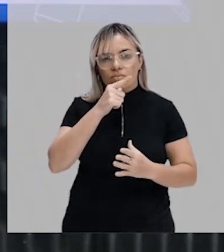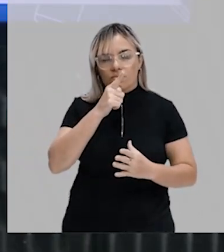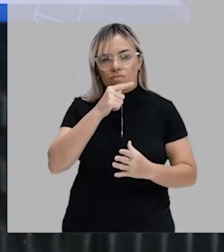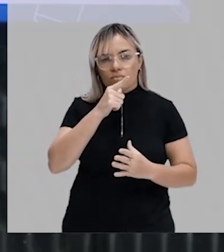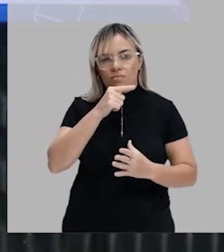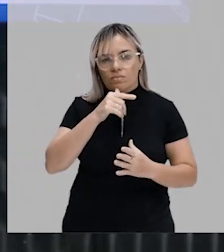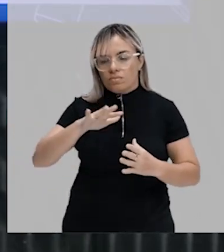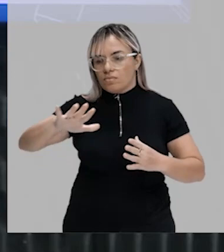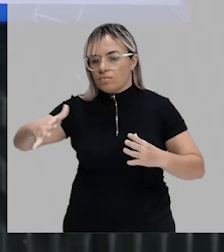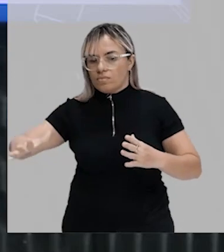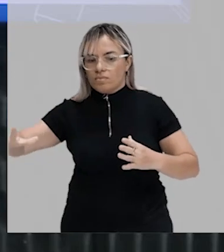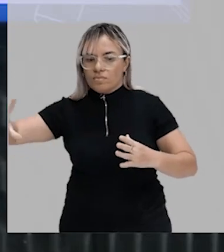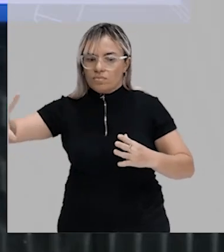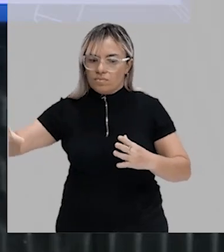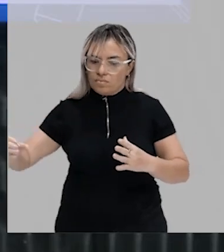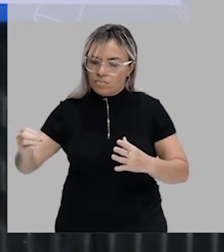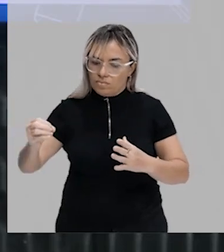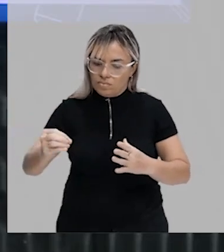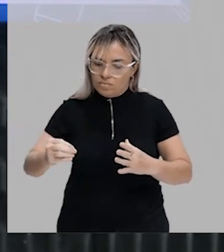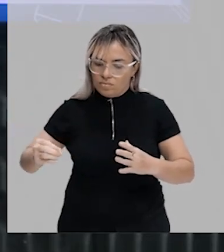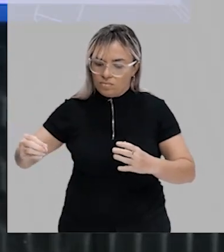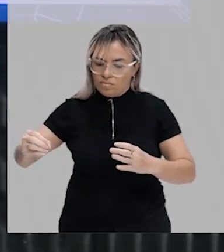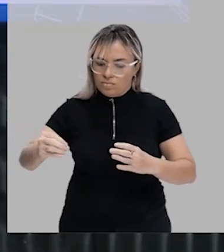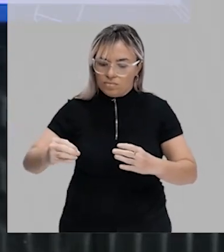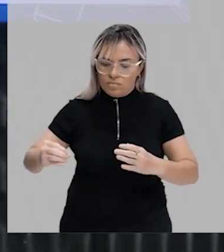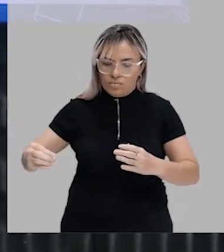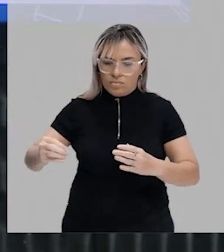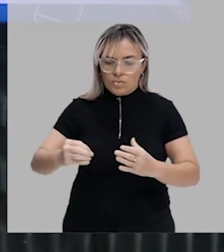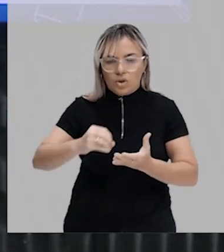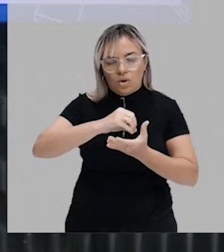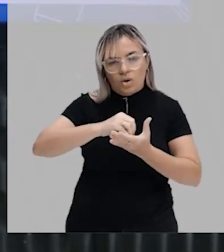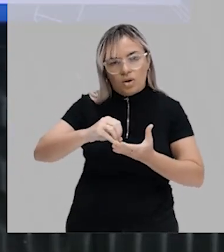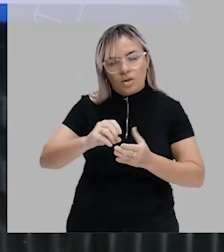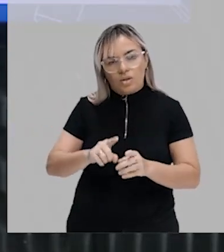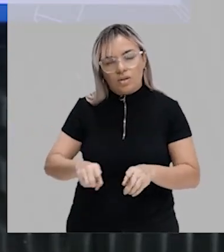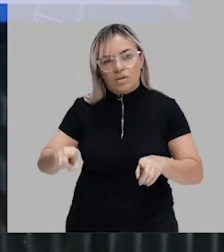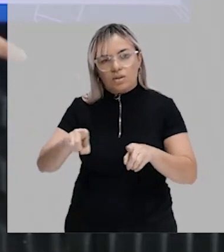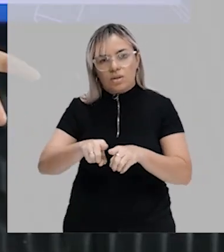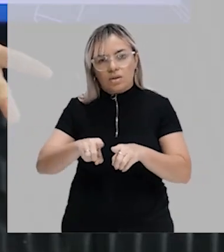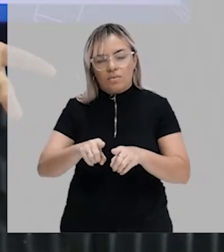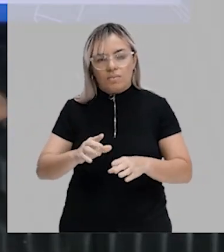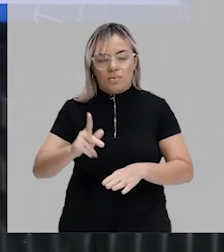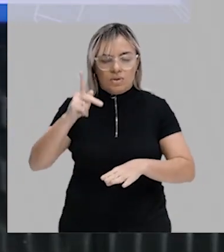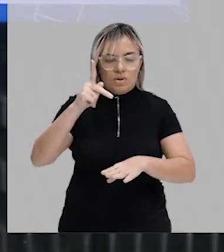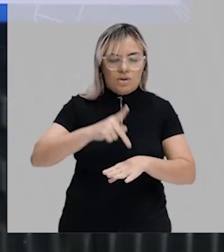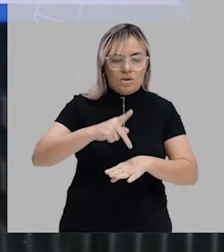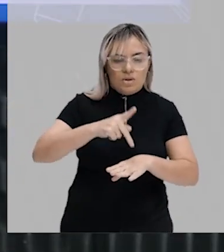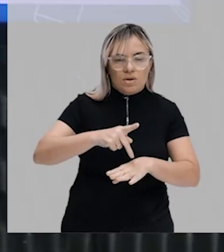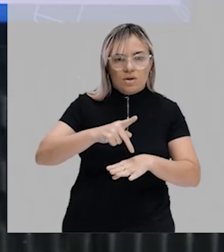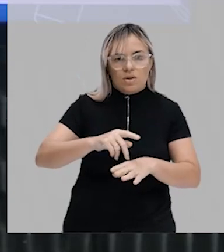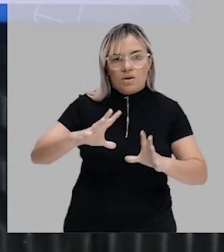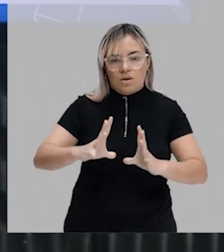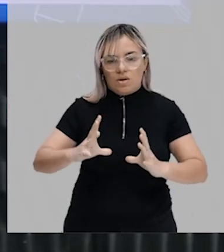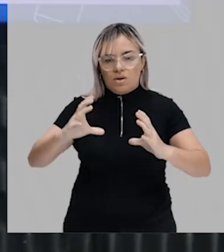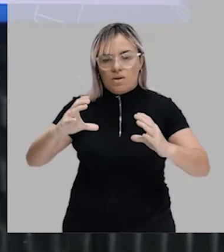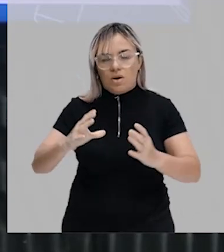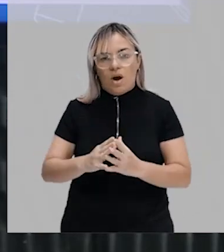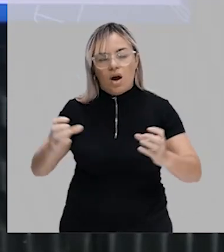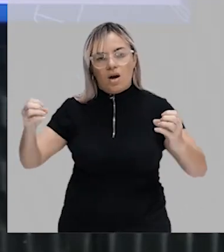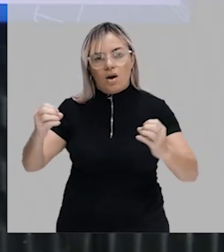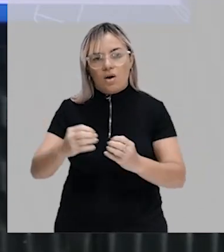essas substâncias orgânicas e inorgânicas que vinham nas rochas, que vinham dos asteroides, por exemplo.